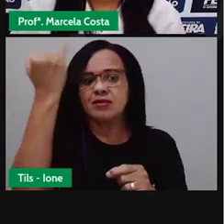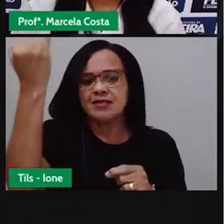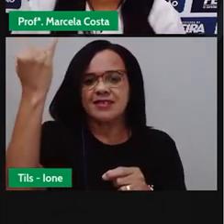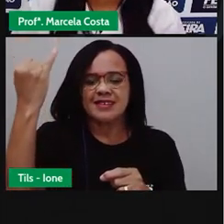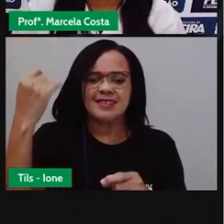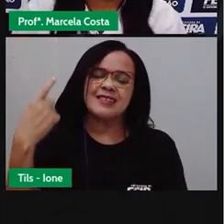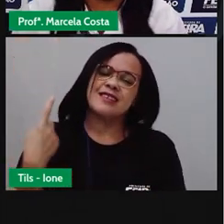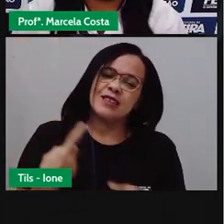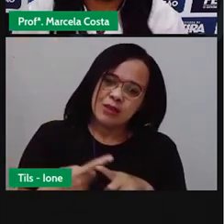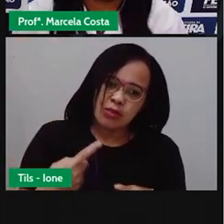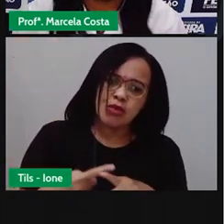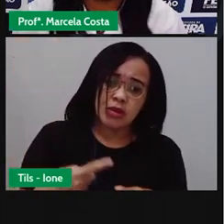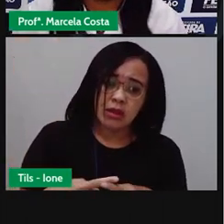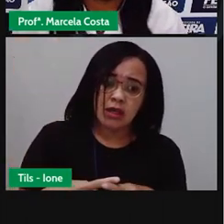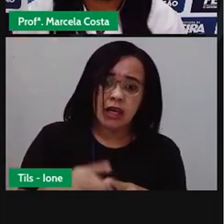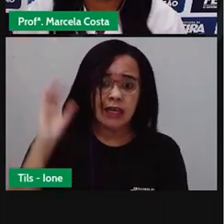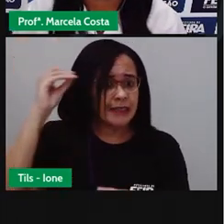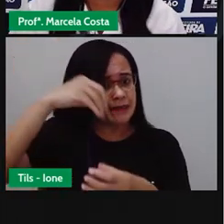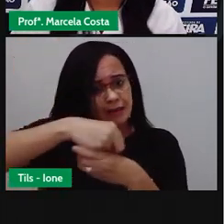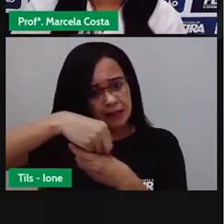representações culturais.